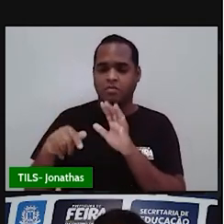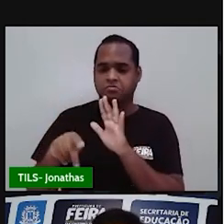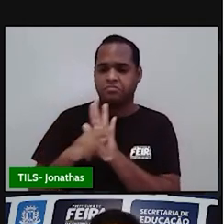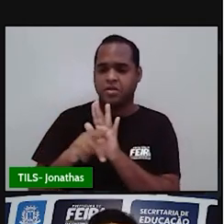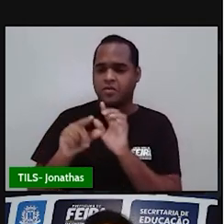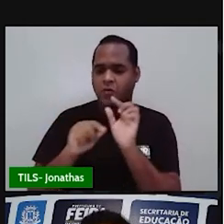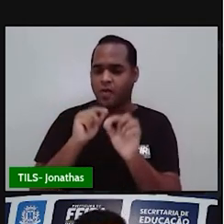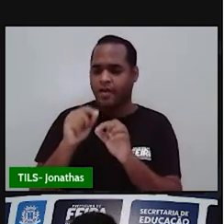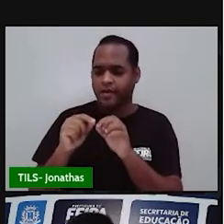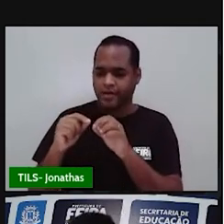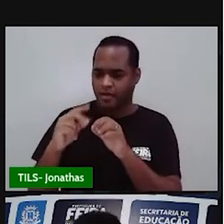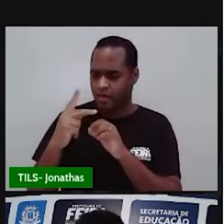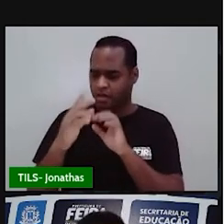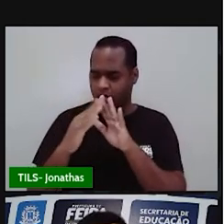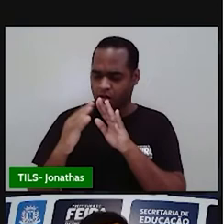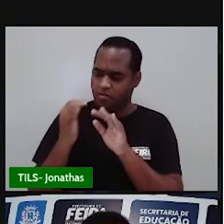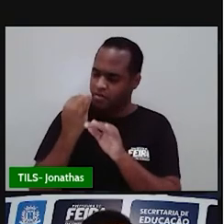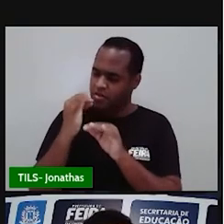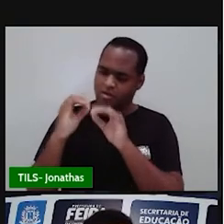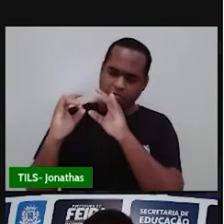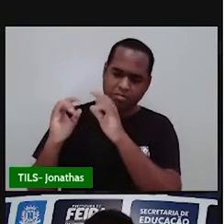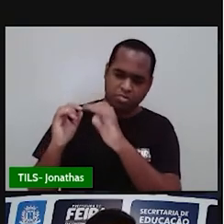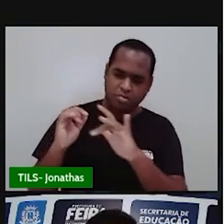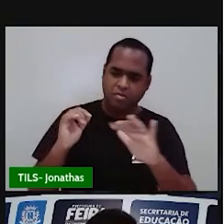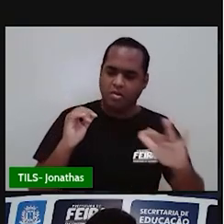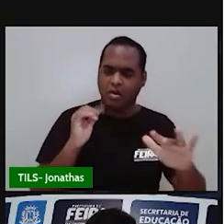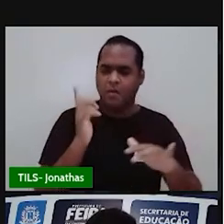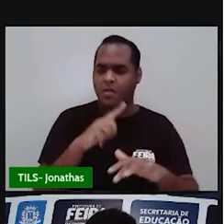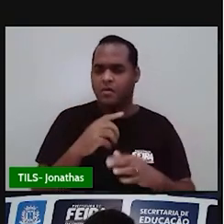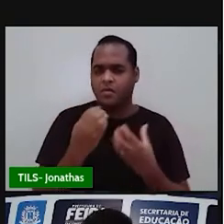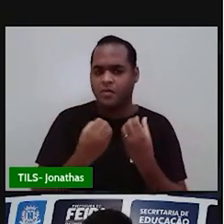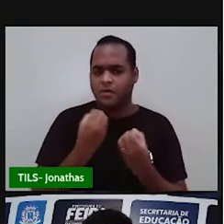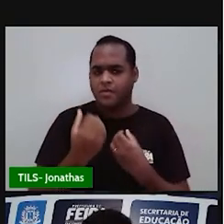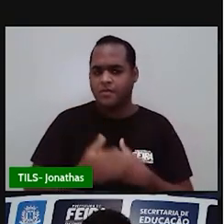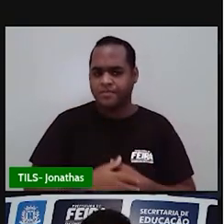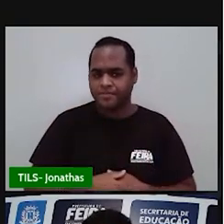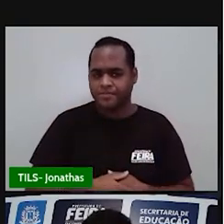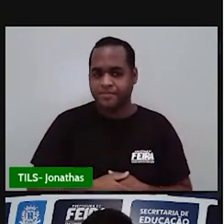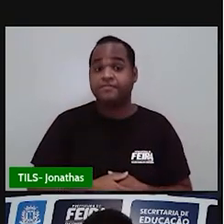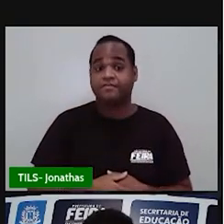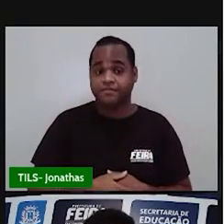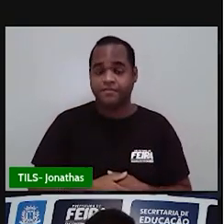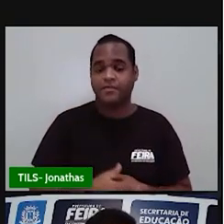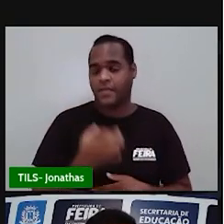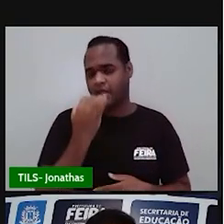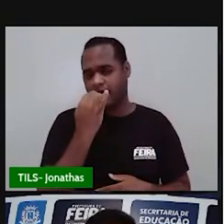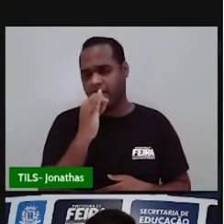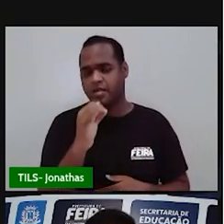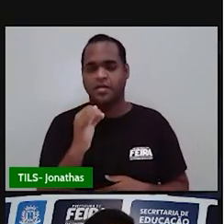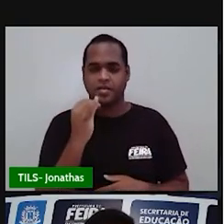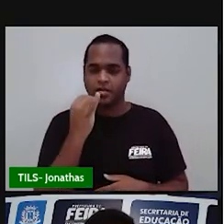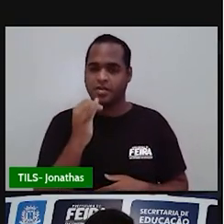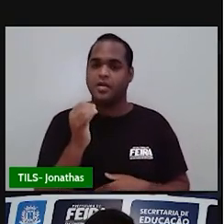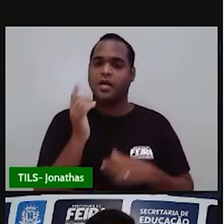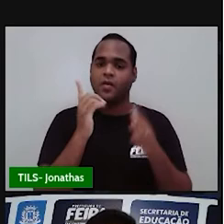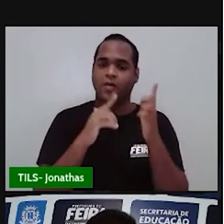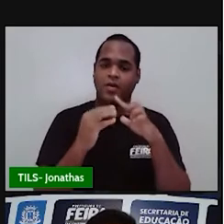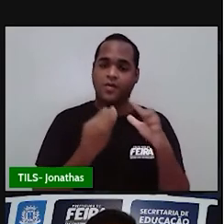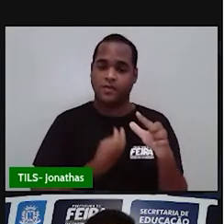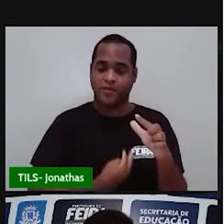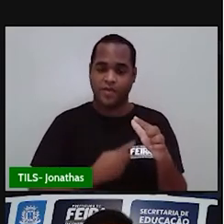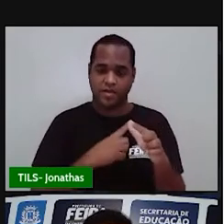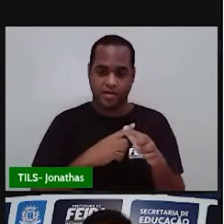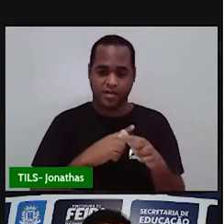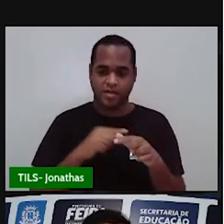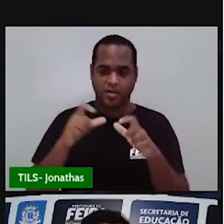e como ela chega em nossas casas? Pois é, a energia elétrica, ela é produzida nas